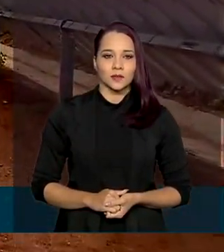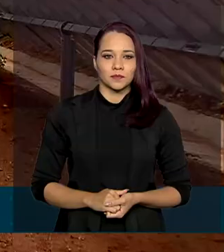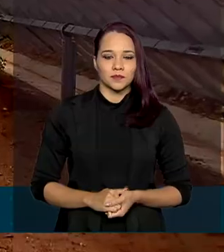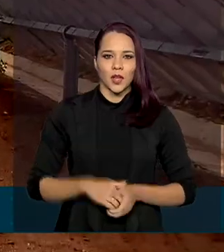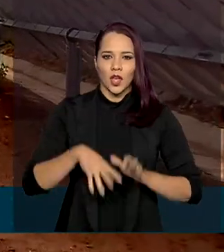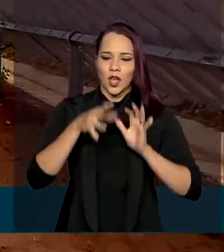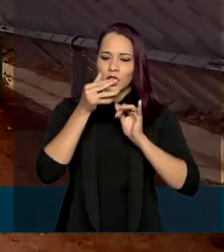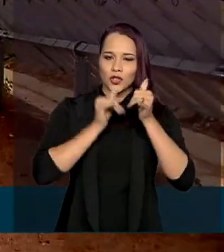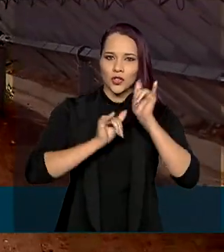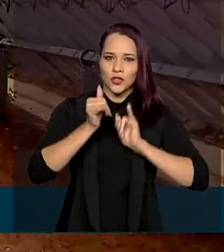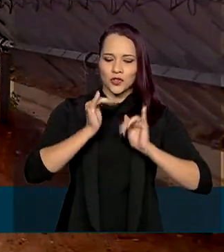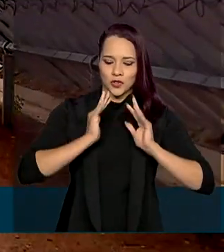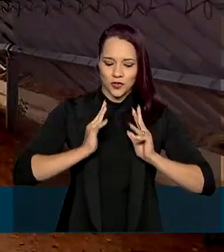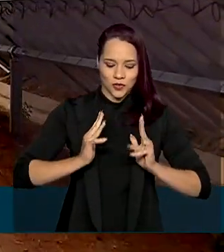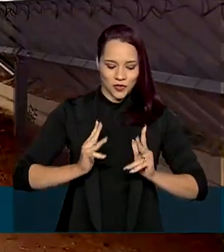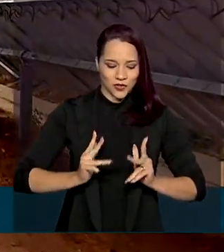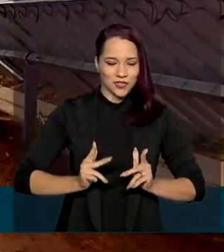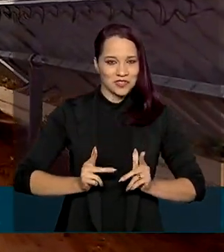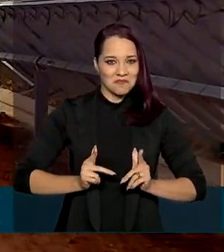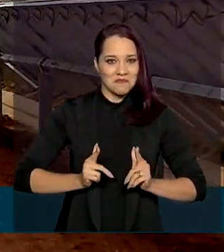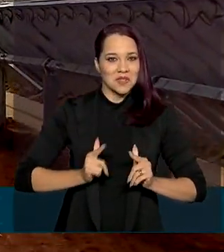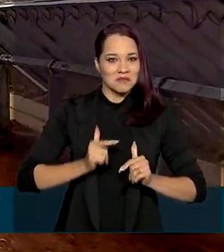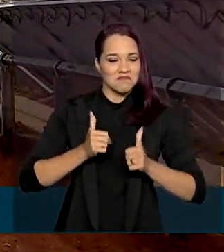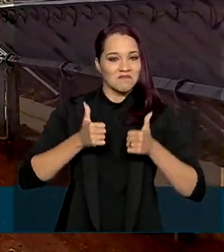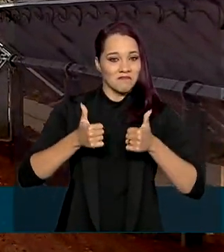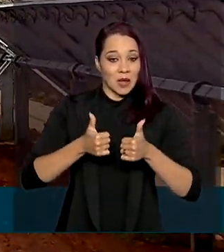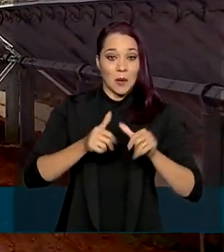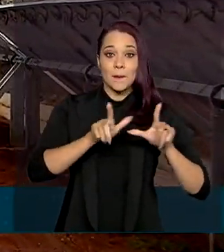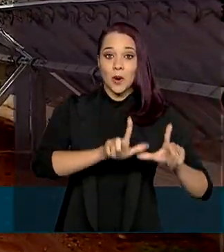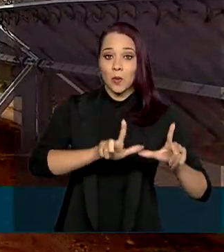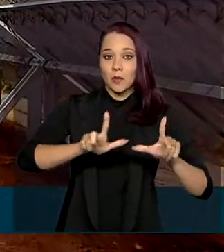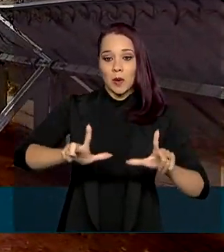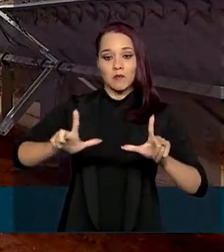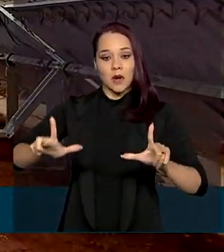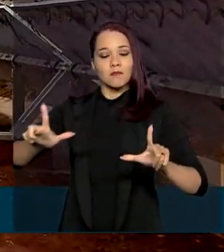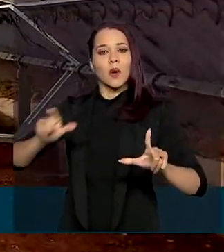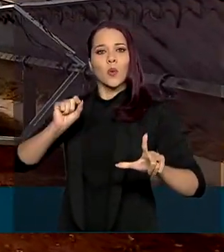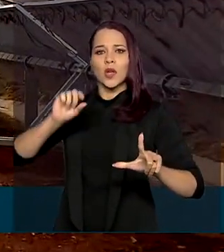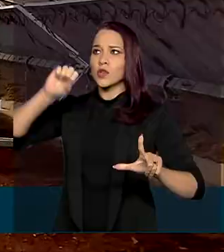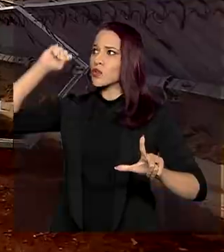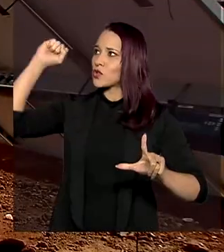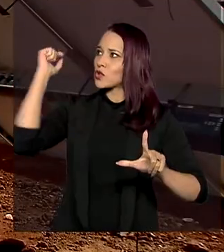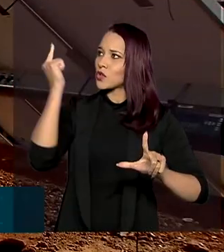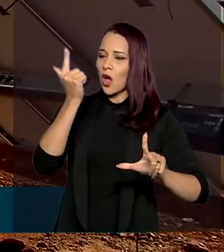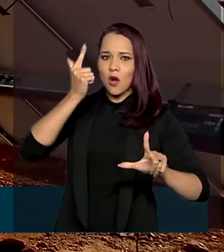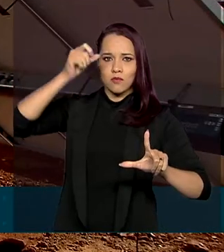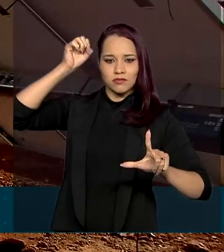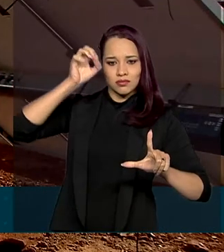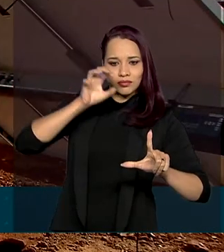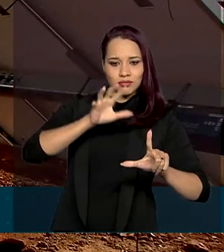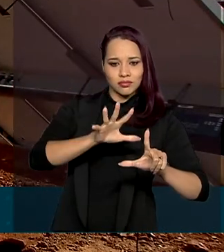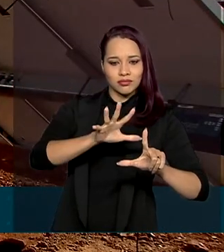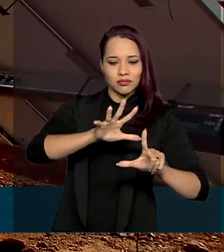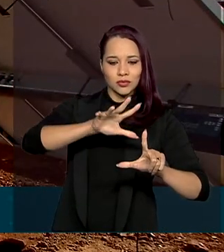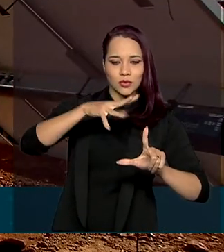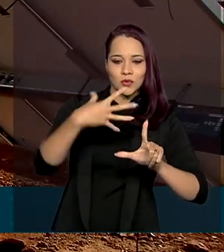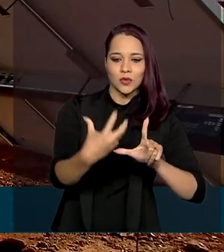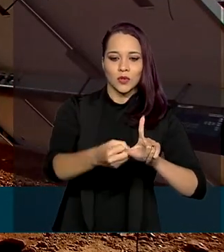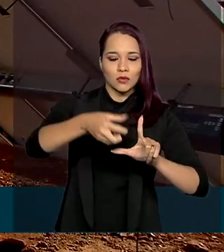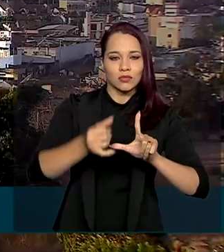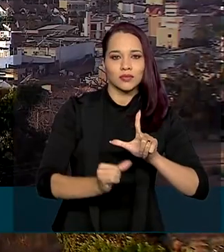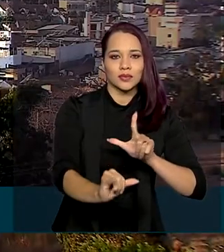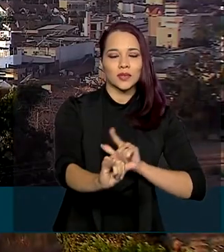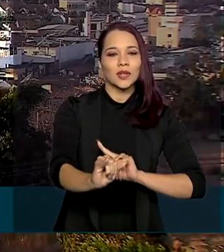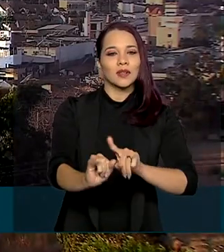Energia limpa e renovável, produzida por essas placas que recebem os raios solares. O complexo fica no município de